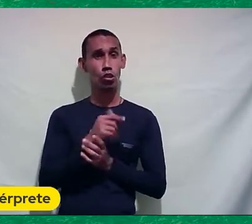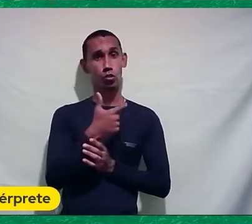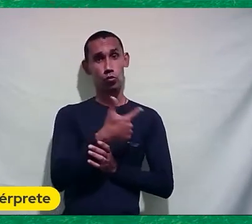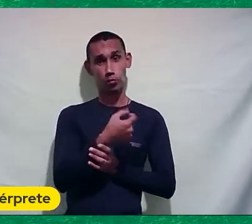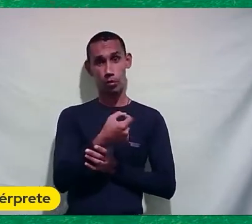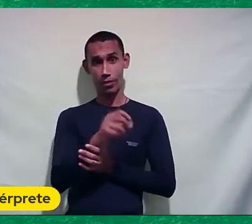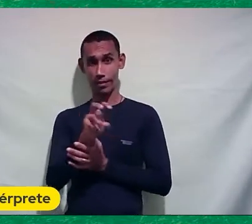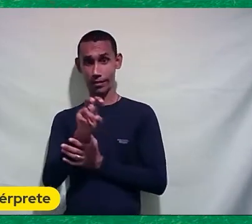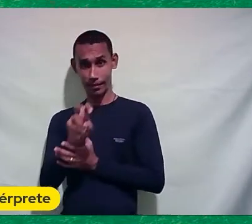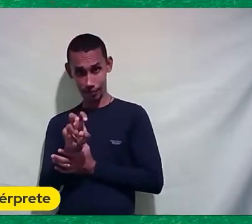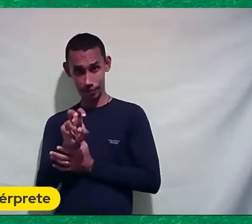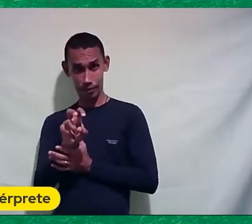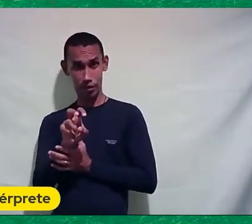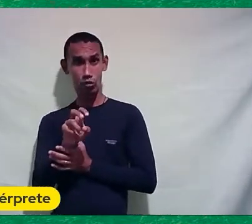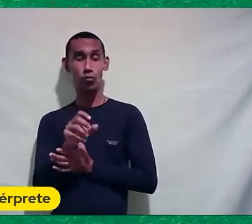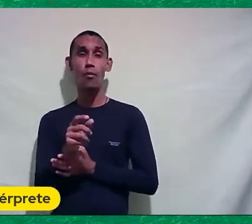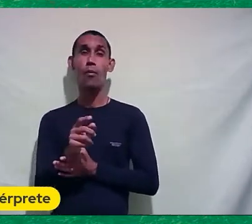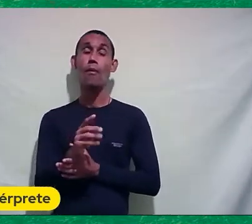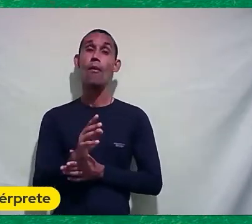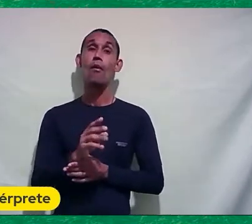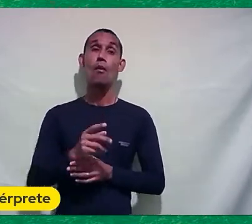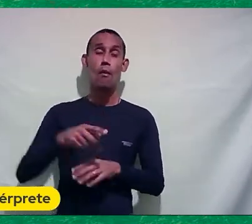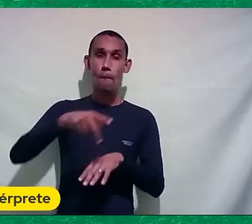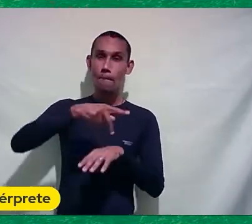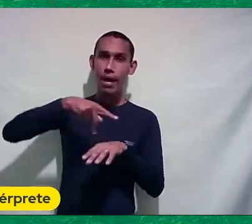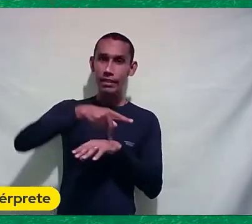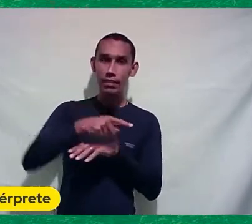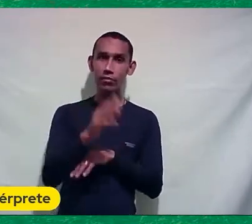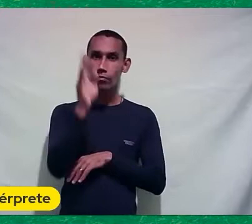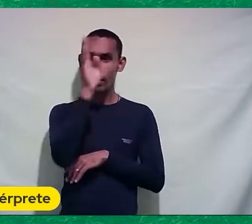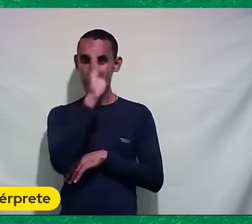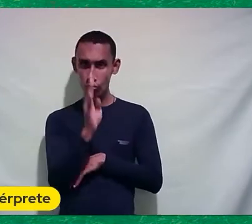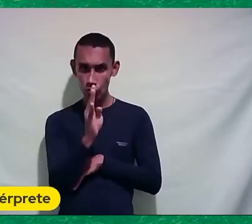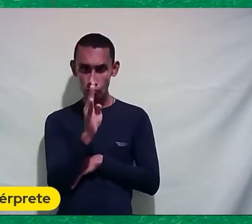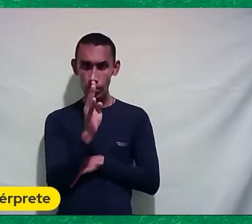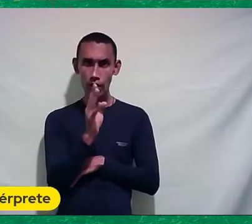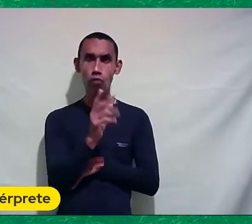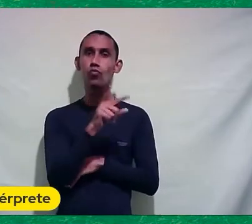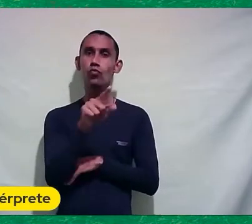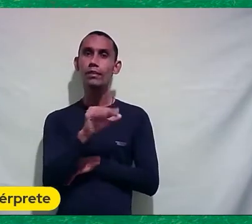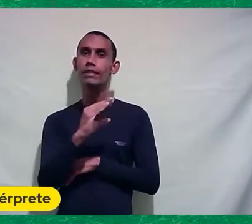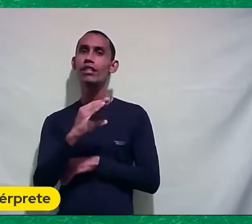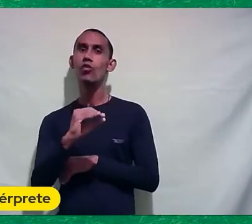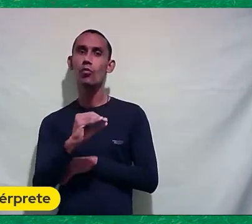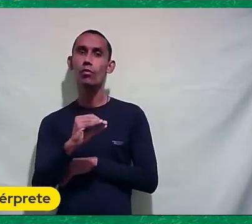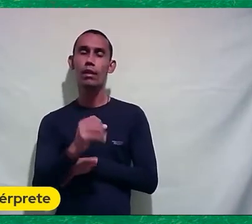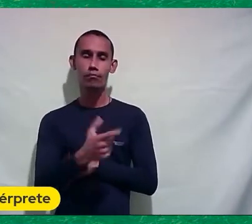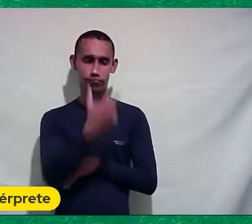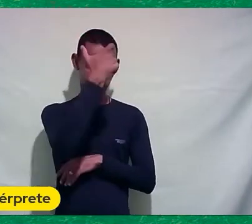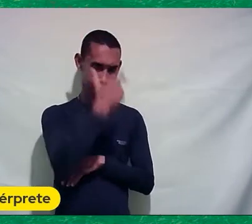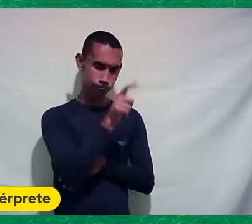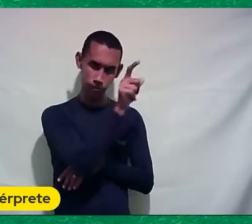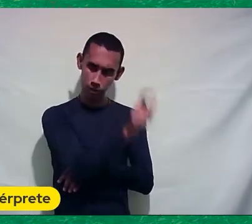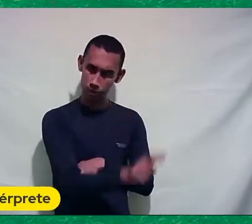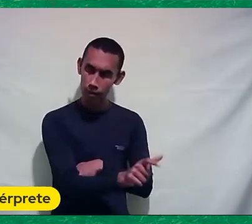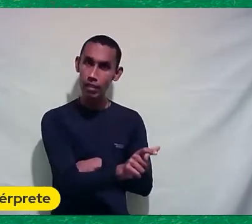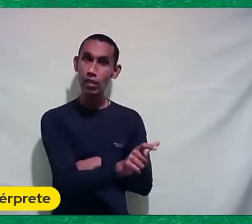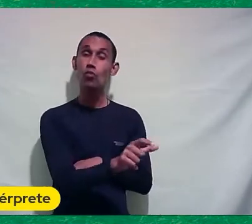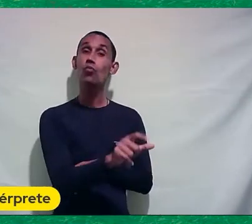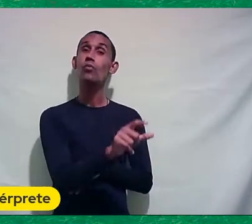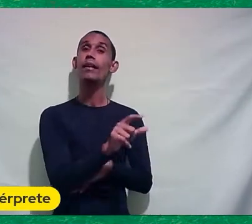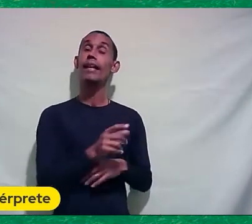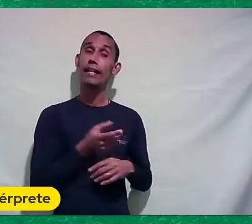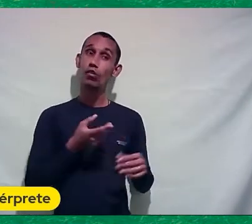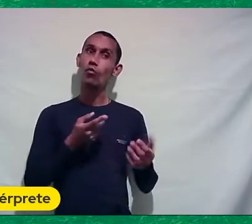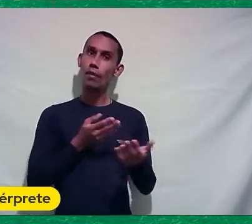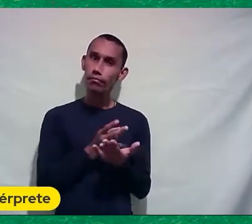série O País do Futebol Que ele fez Para o Canal Brasil O Zico Estava lá Era um dos personagens Era um dos episódios Era com o Zico